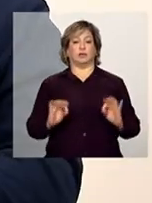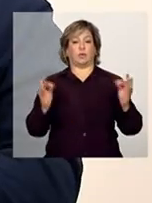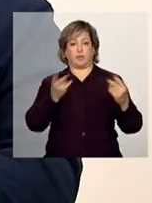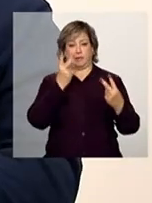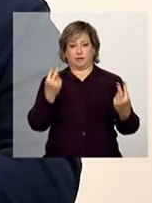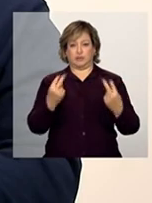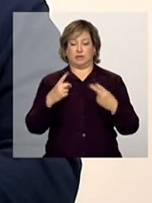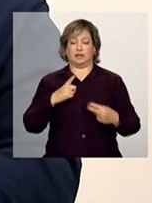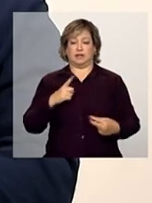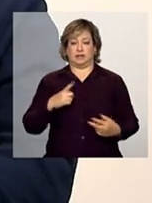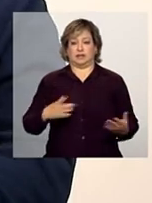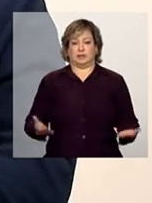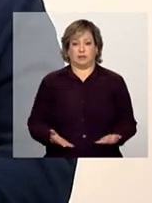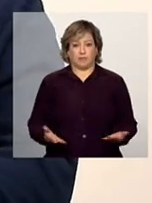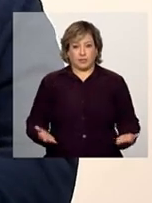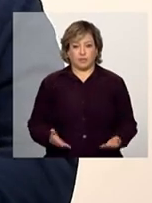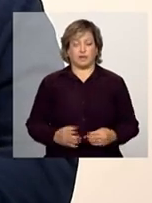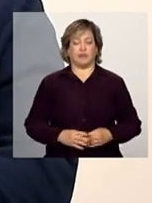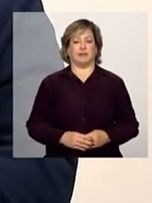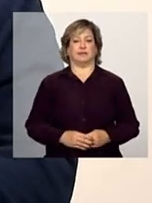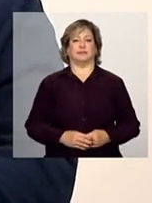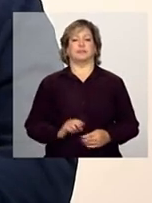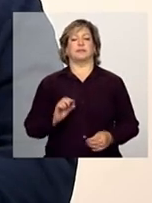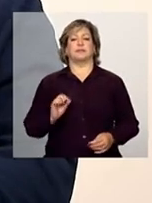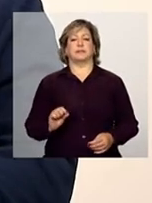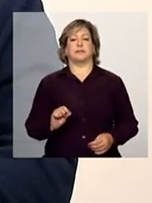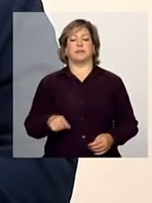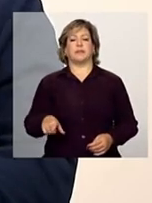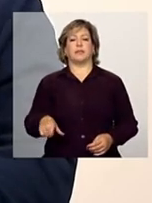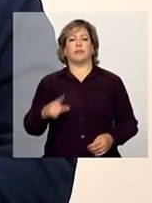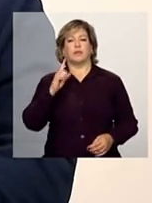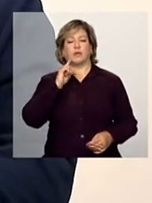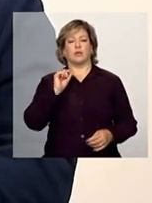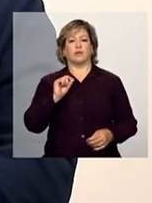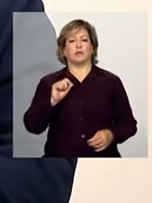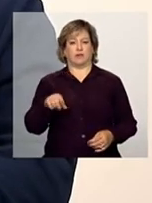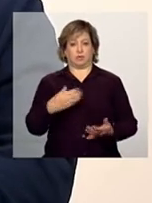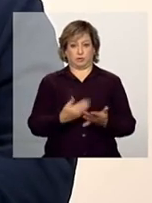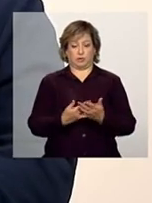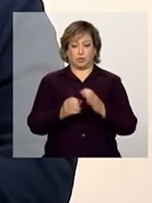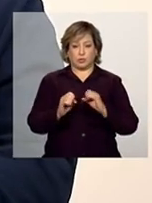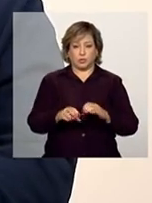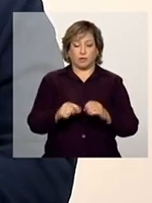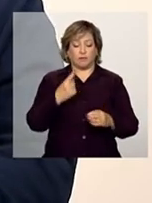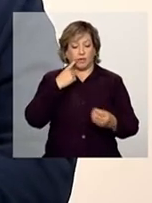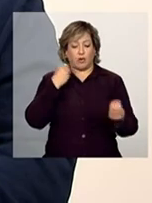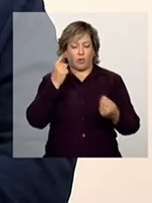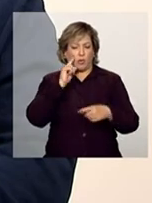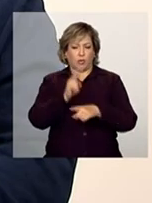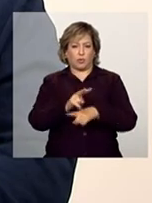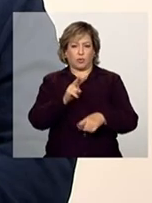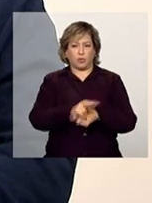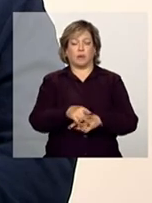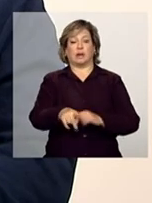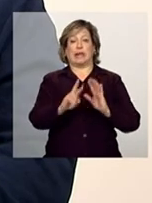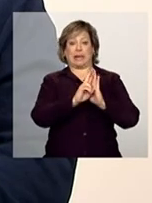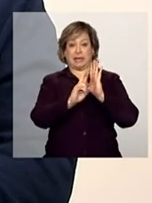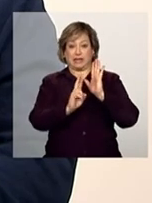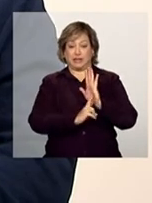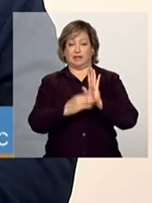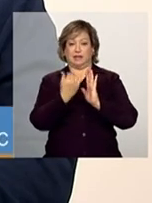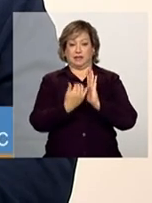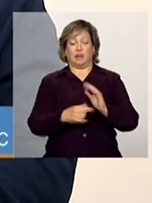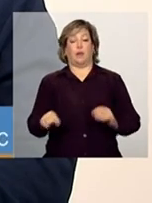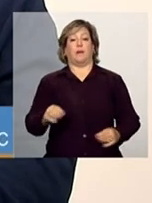pessoas que nos assistem. O acompanhamento da educação, da condicionalidade em educação do programa